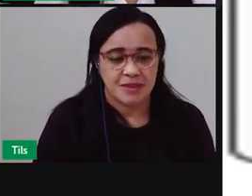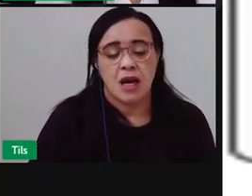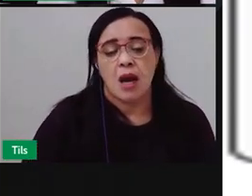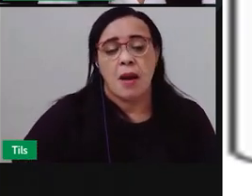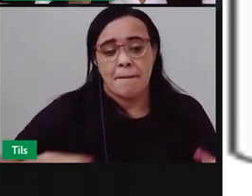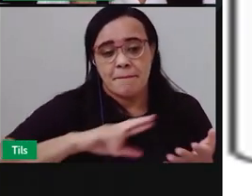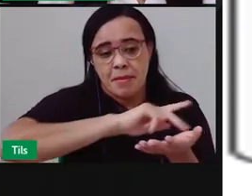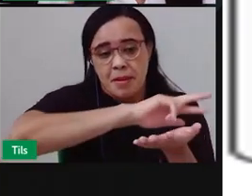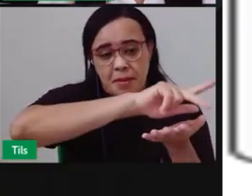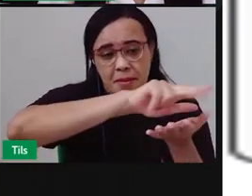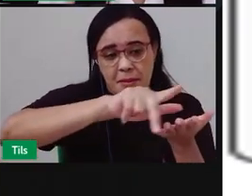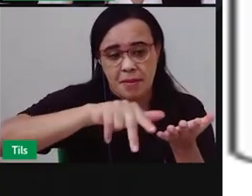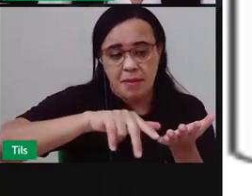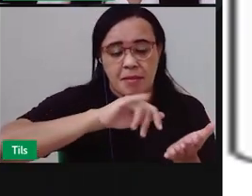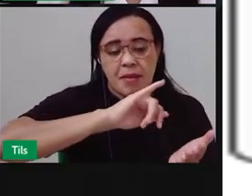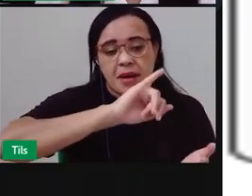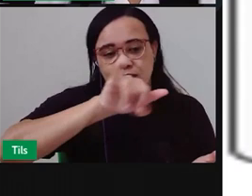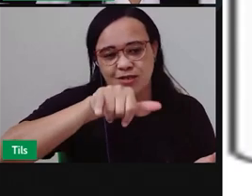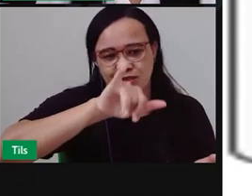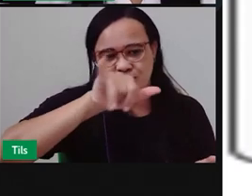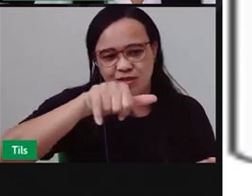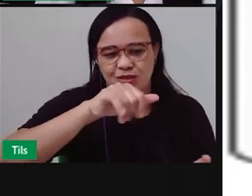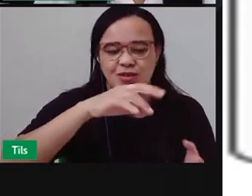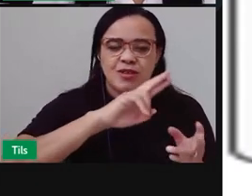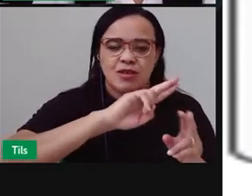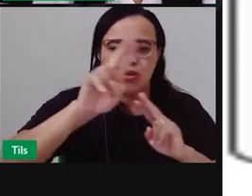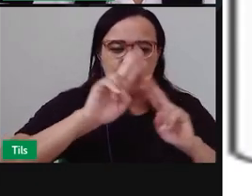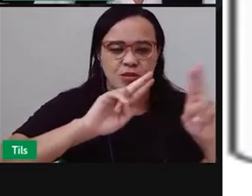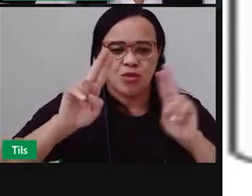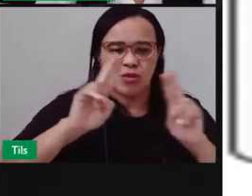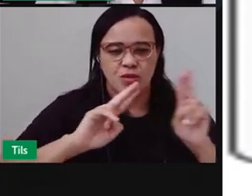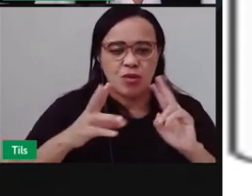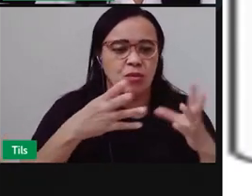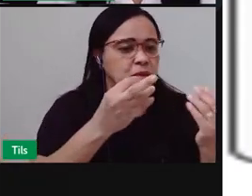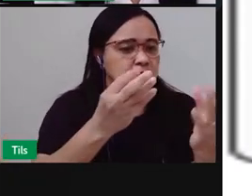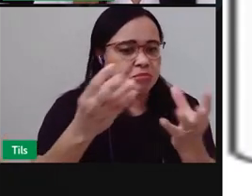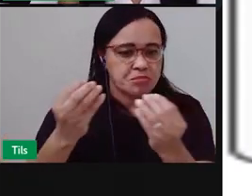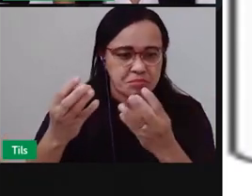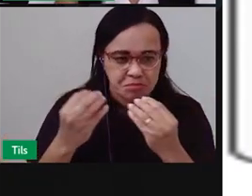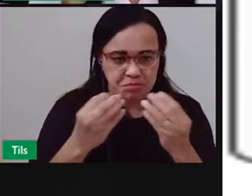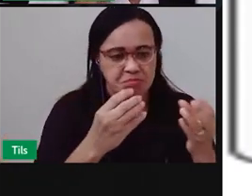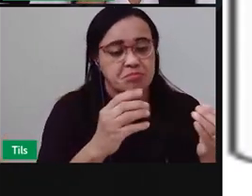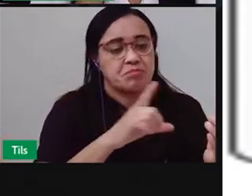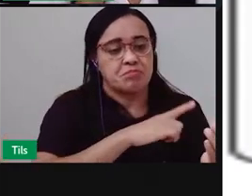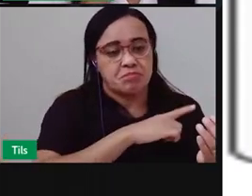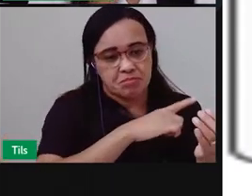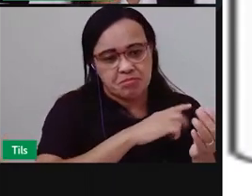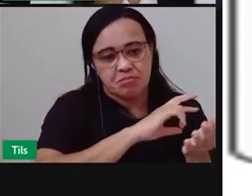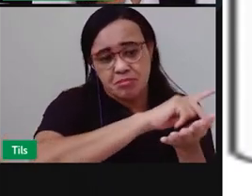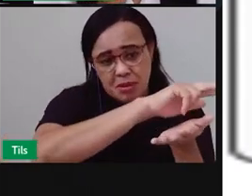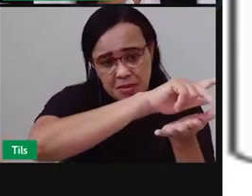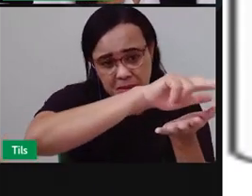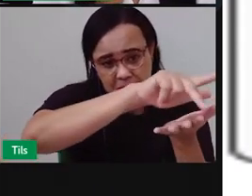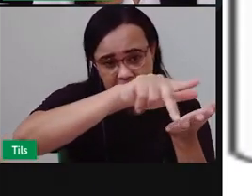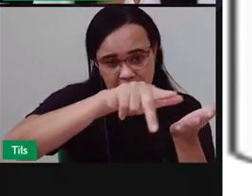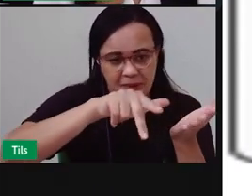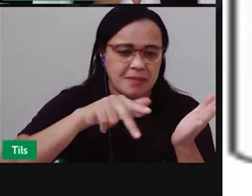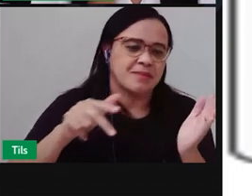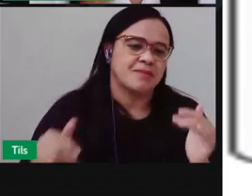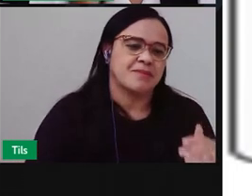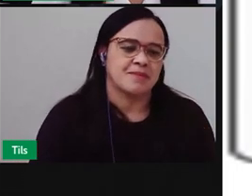Jamile, né? Nomes que são escritos com a letra J Né? Que tem aí o som do Do